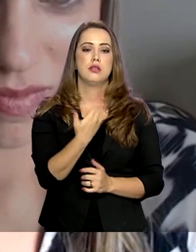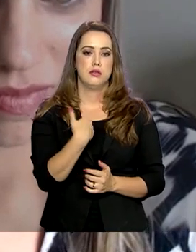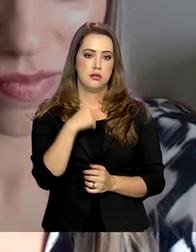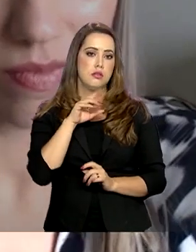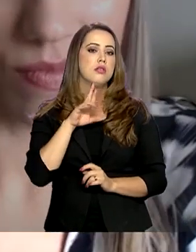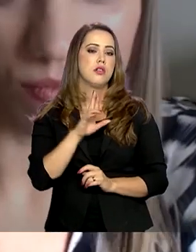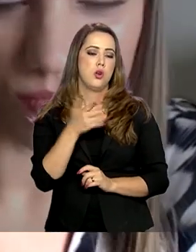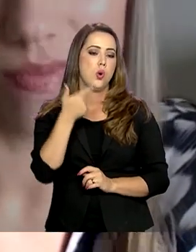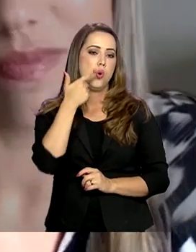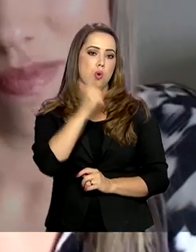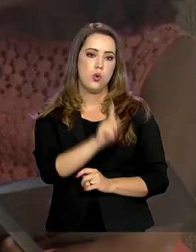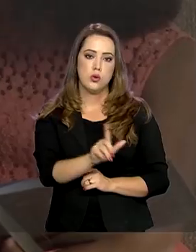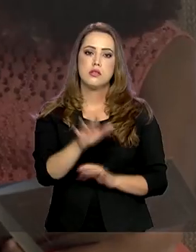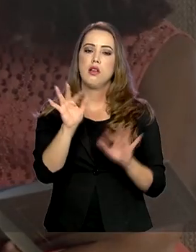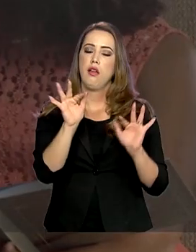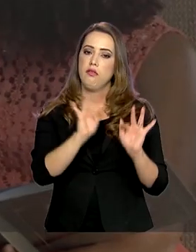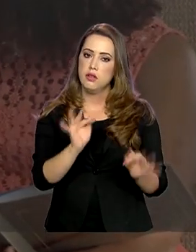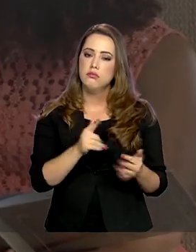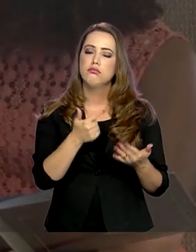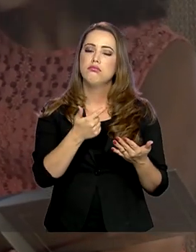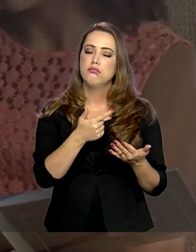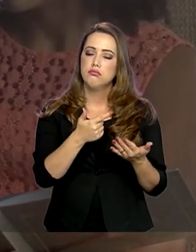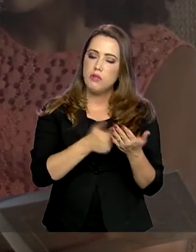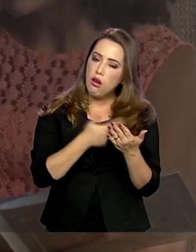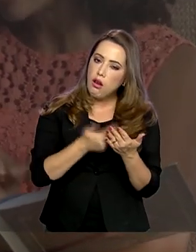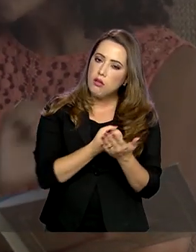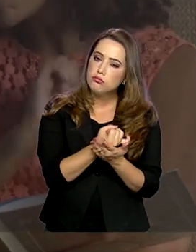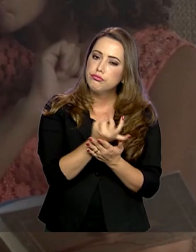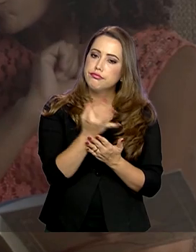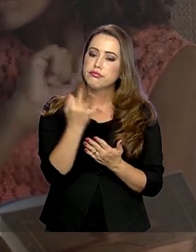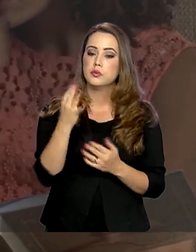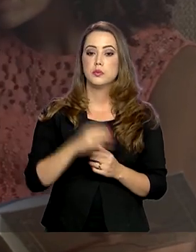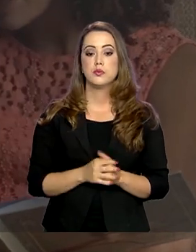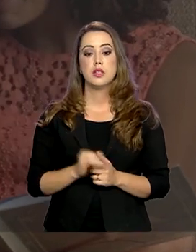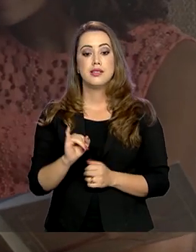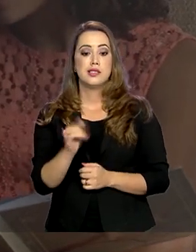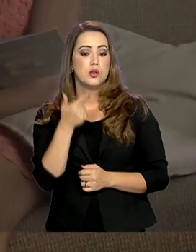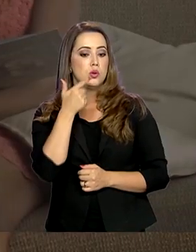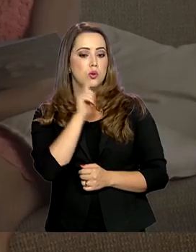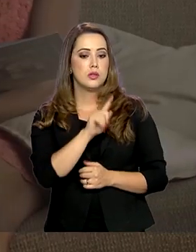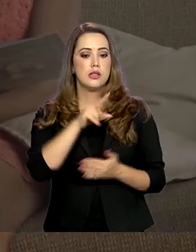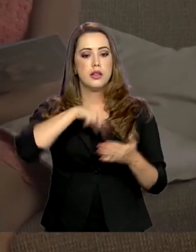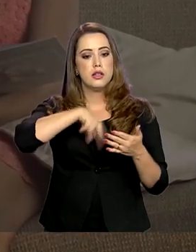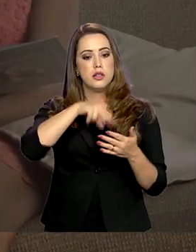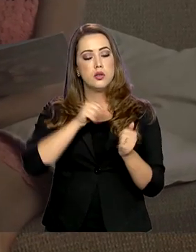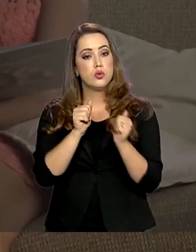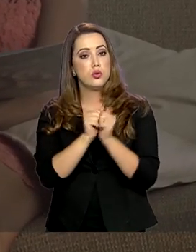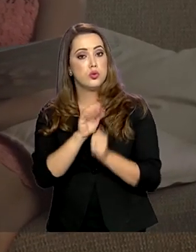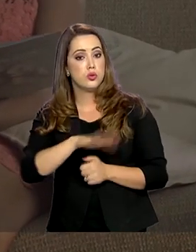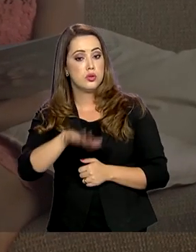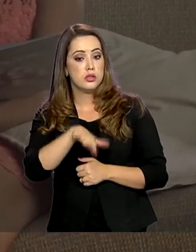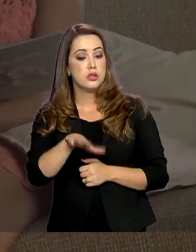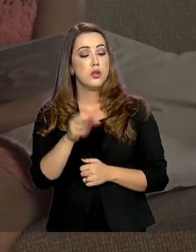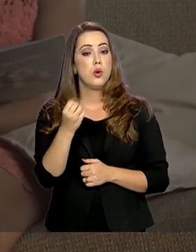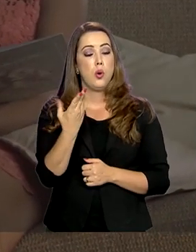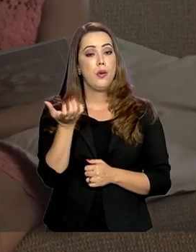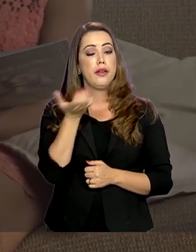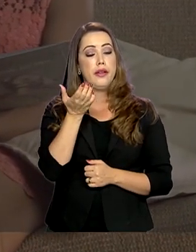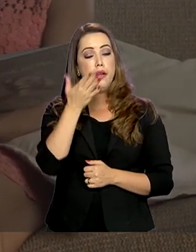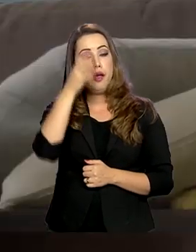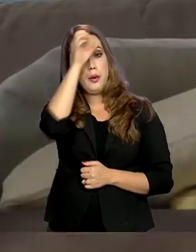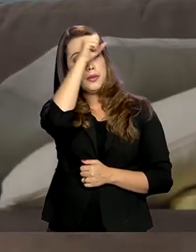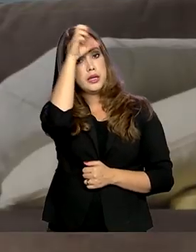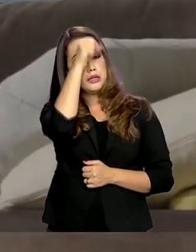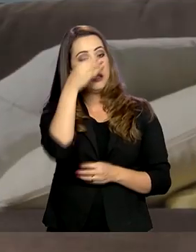Potter, ela vai ler Feliz da Vida. Para quem ainda não tem o hábito de ler com as crianças ou quer aprender como introduzir a literatura